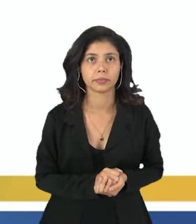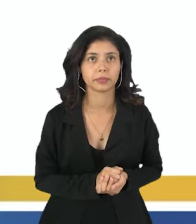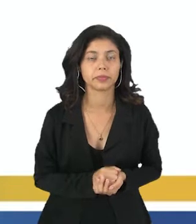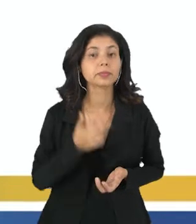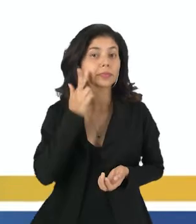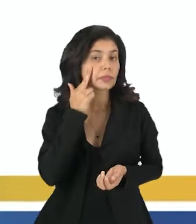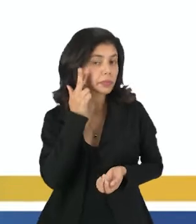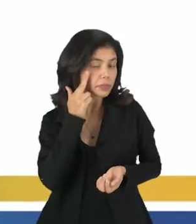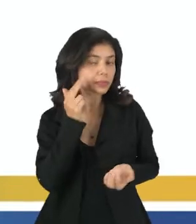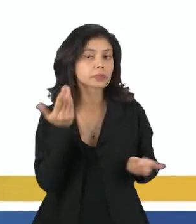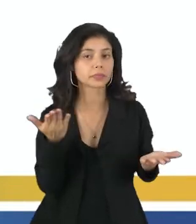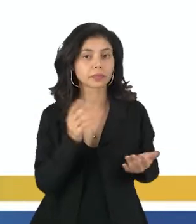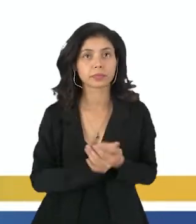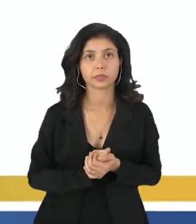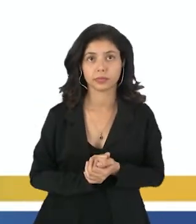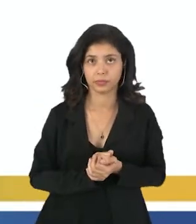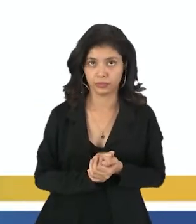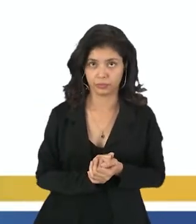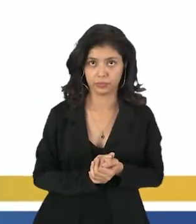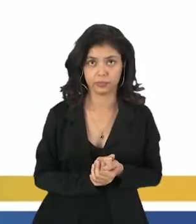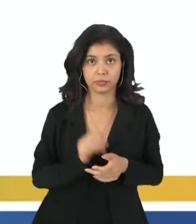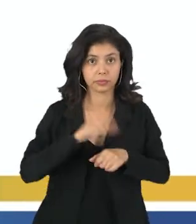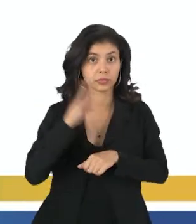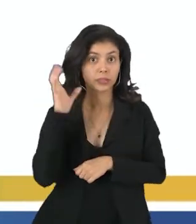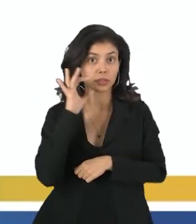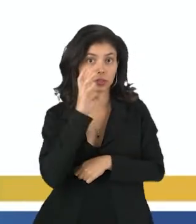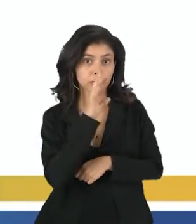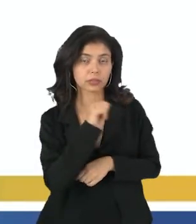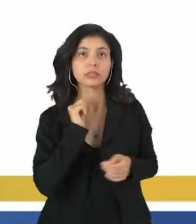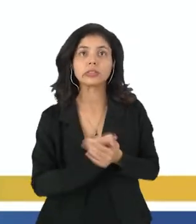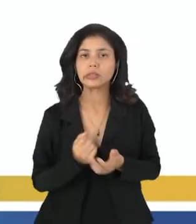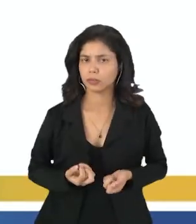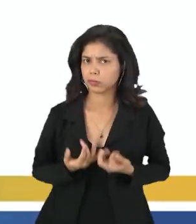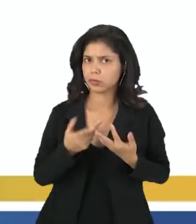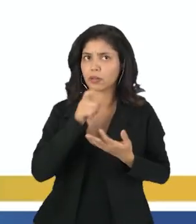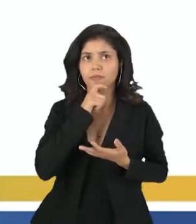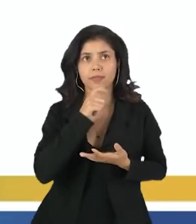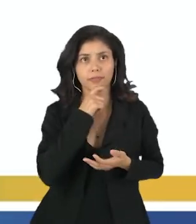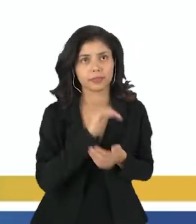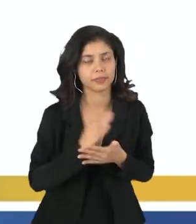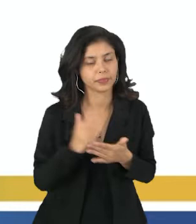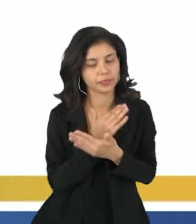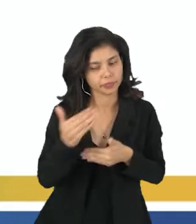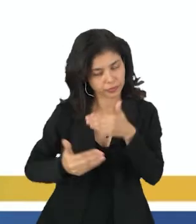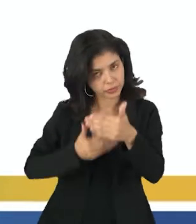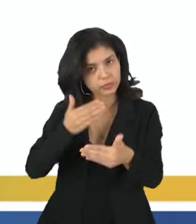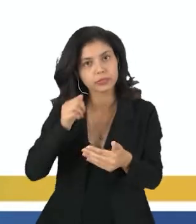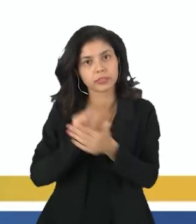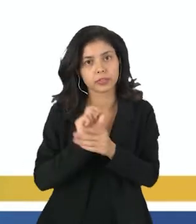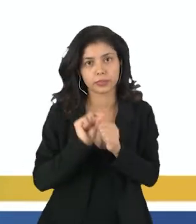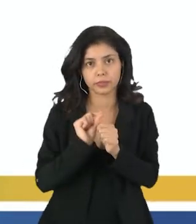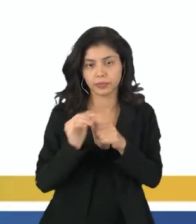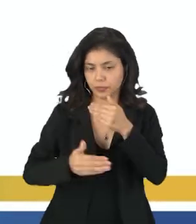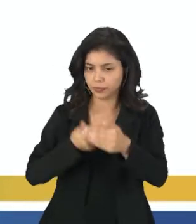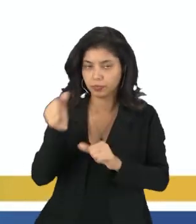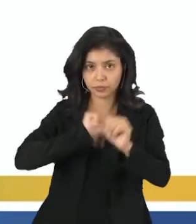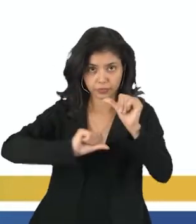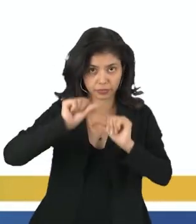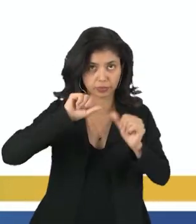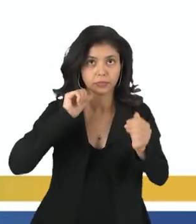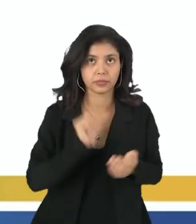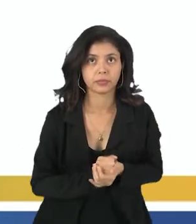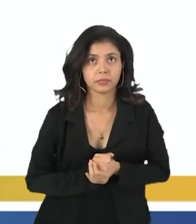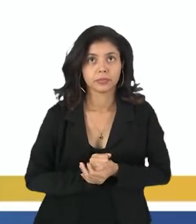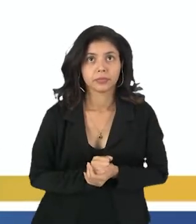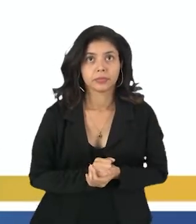Que naturalmente é o mais quente, que aquece o mais frio. Mas alguns processos fazem o processo inverso.